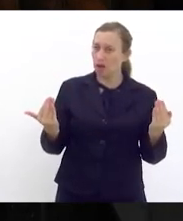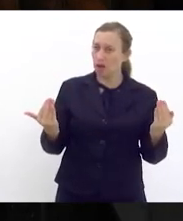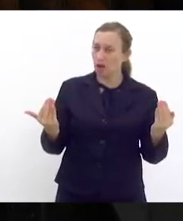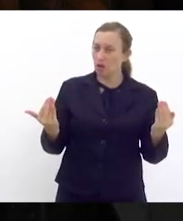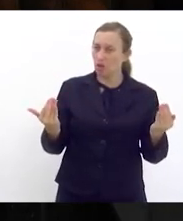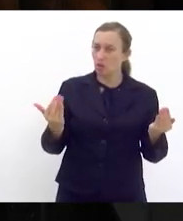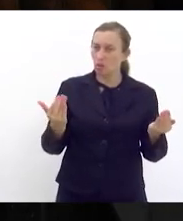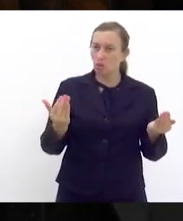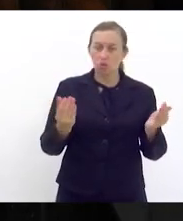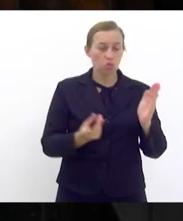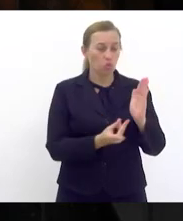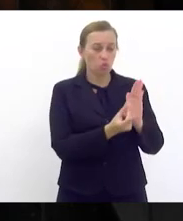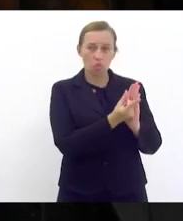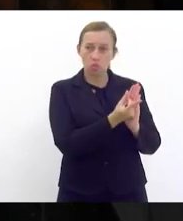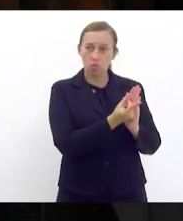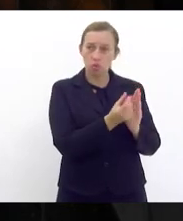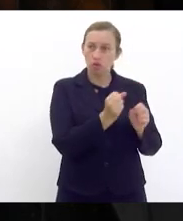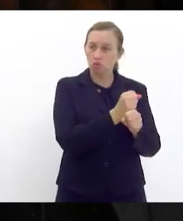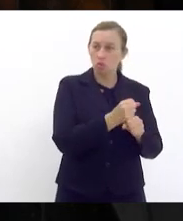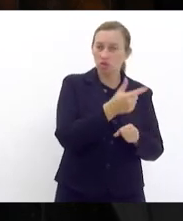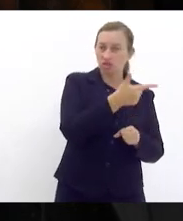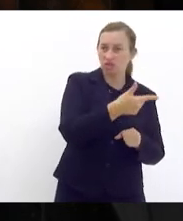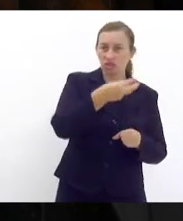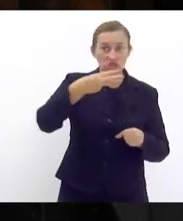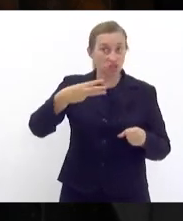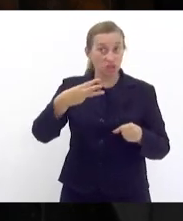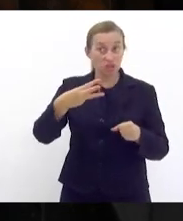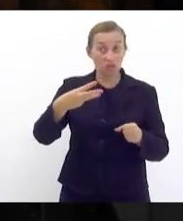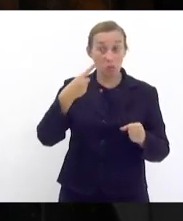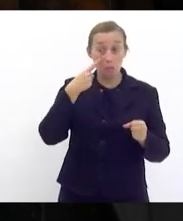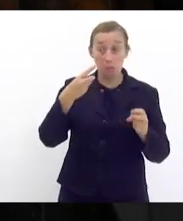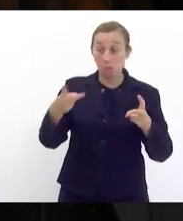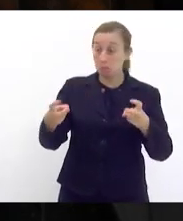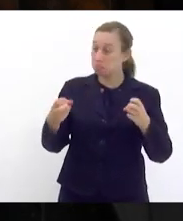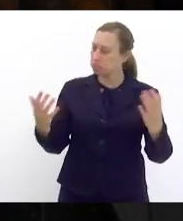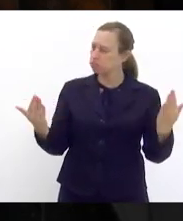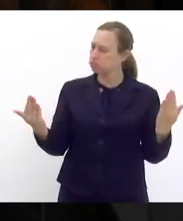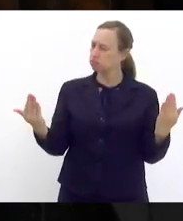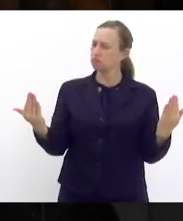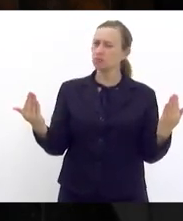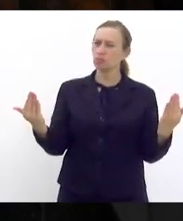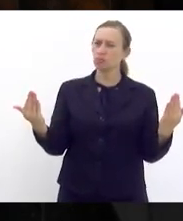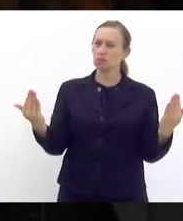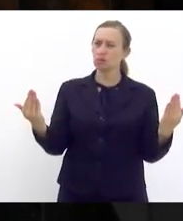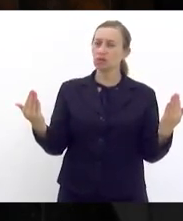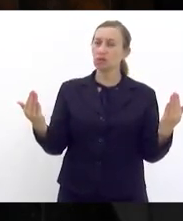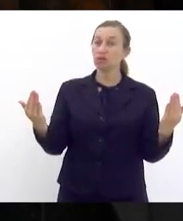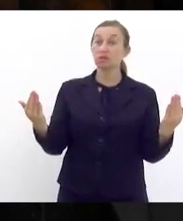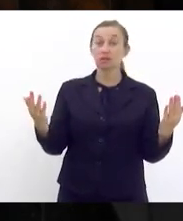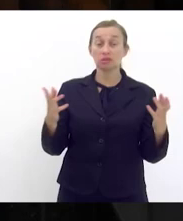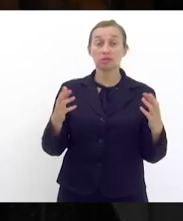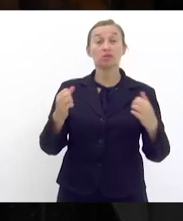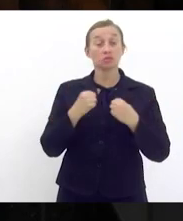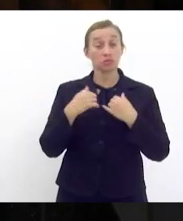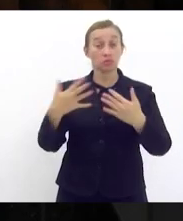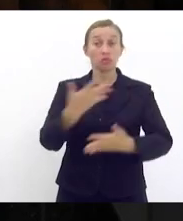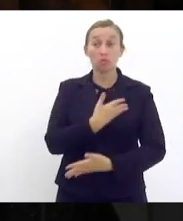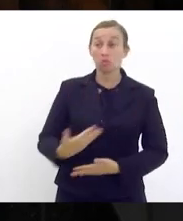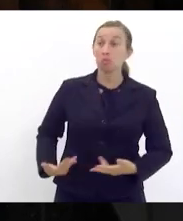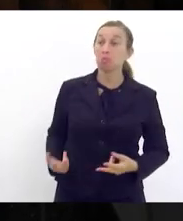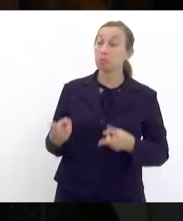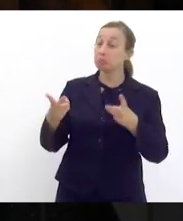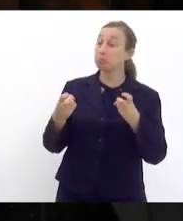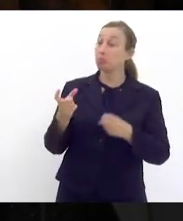o orçamento de 2023, se verificou, nessa audiência pública, que as